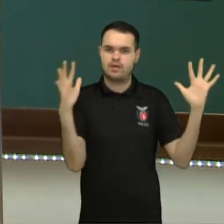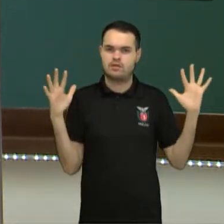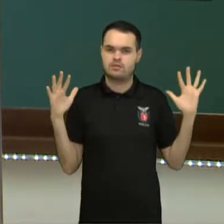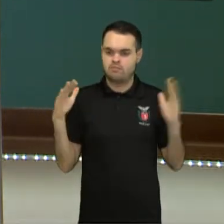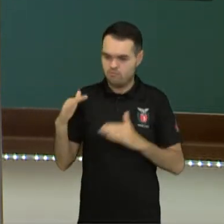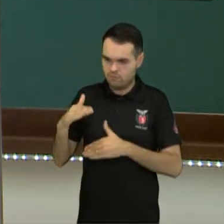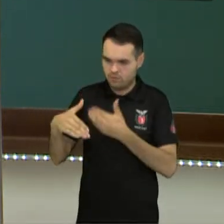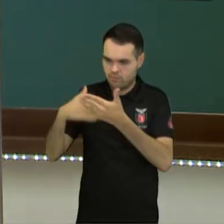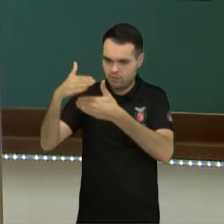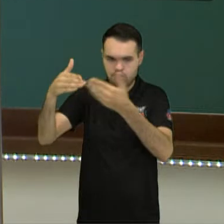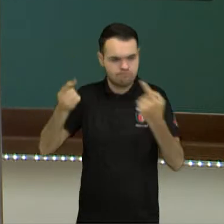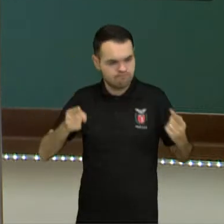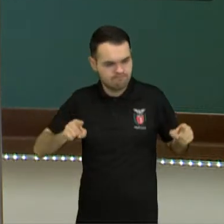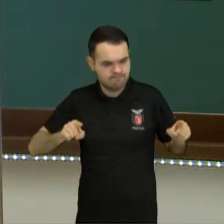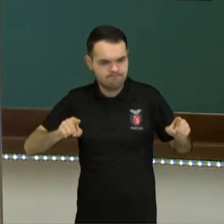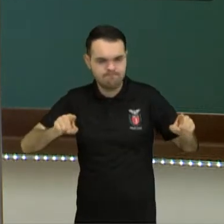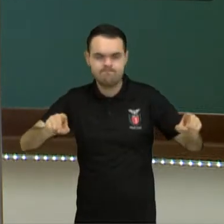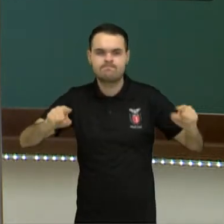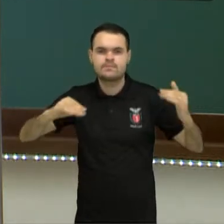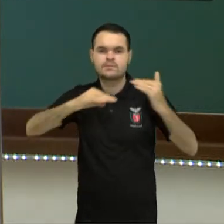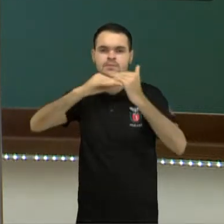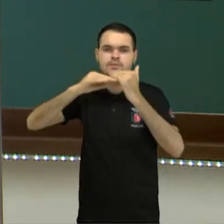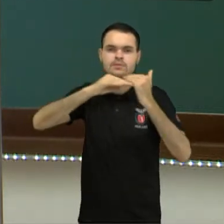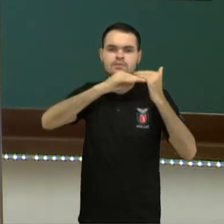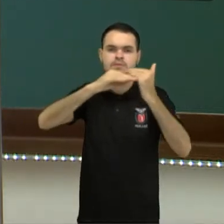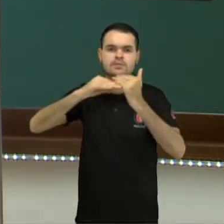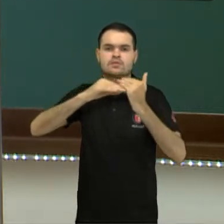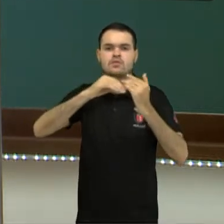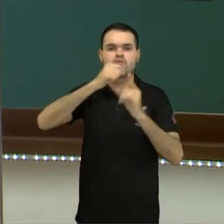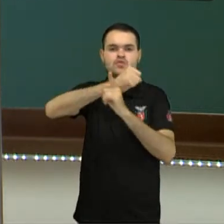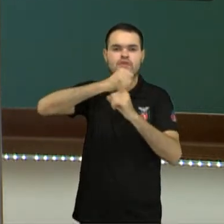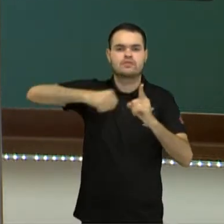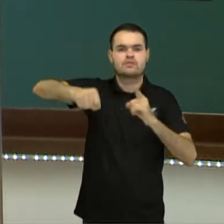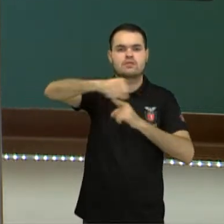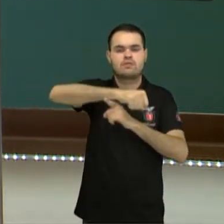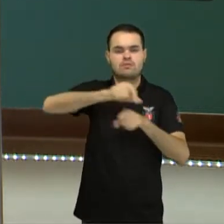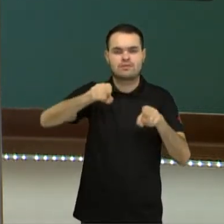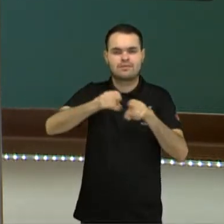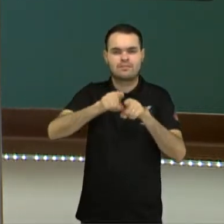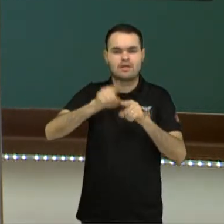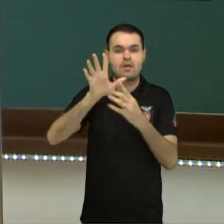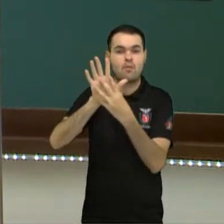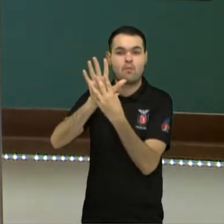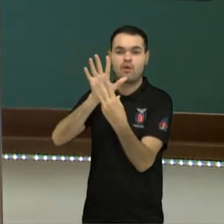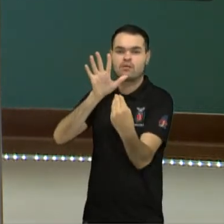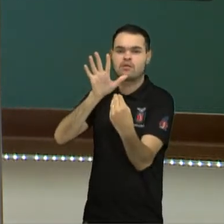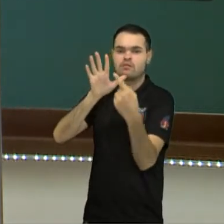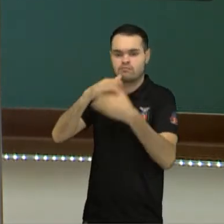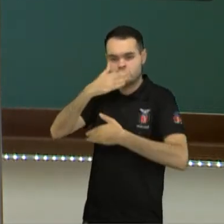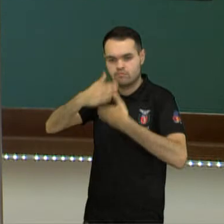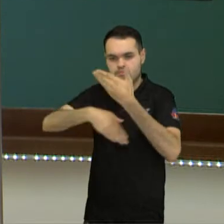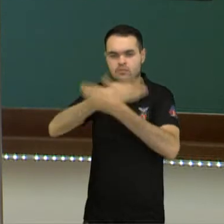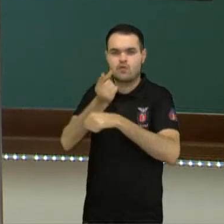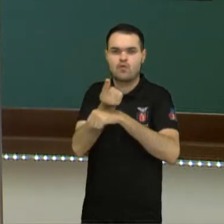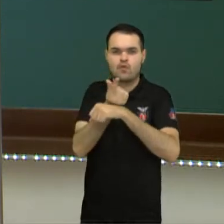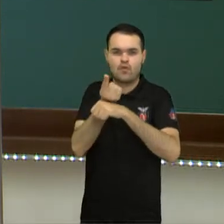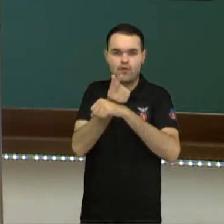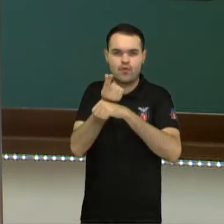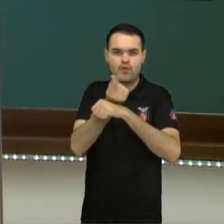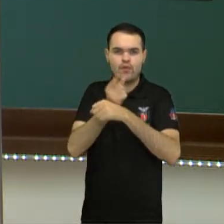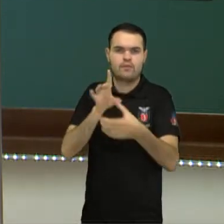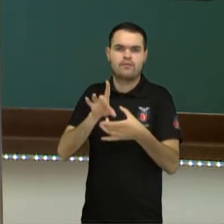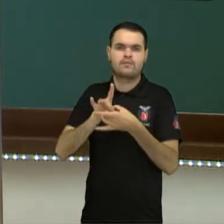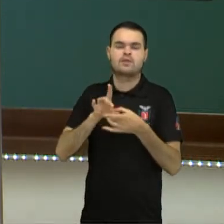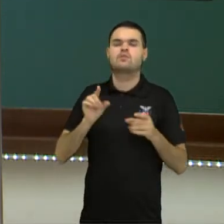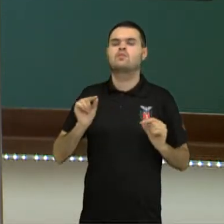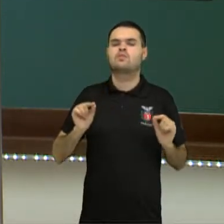ambiente e com a equidade social. Sim, um modelo de desenvolvimento econômico que